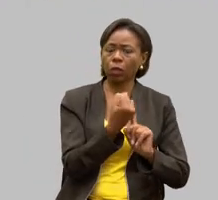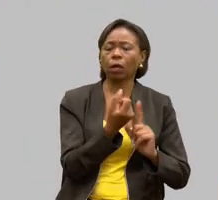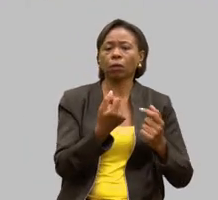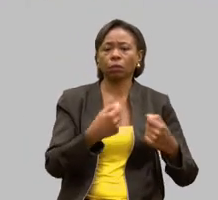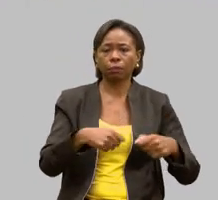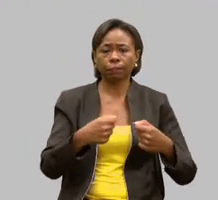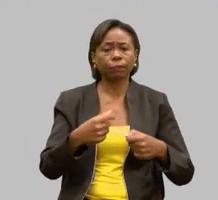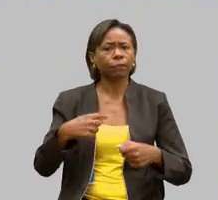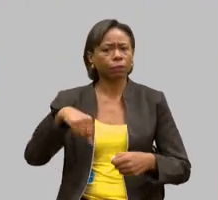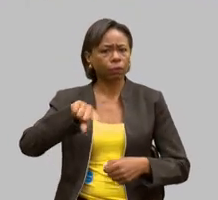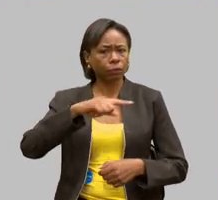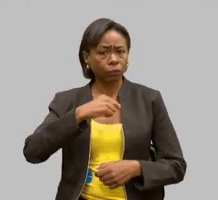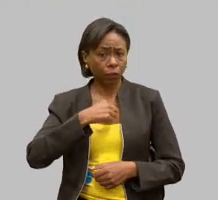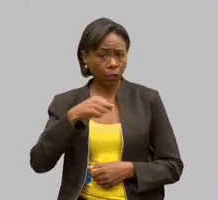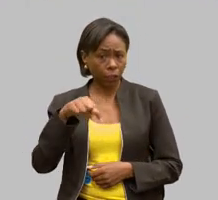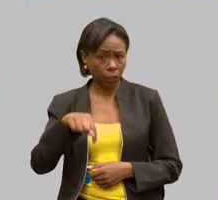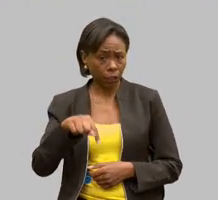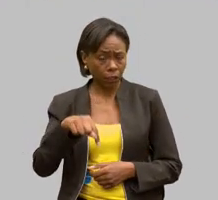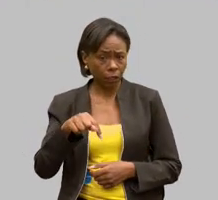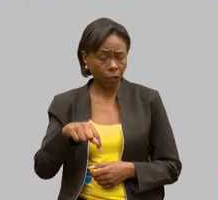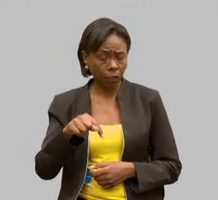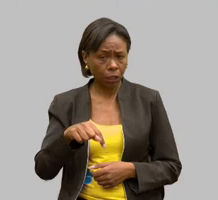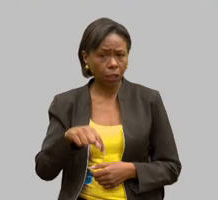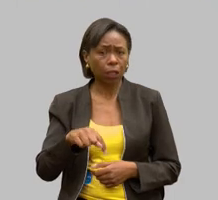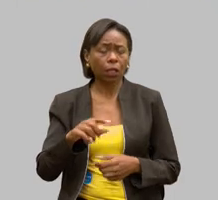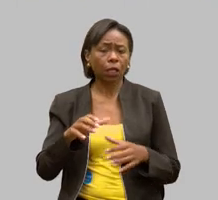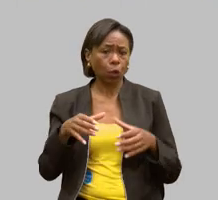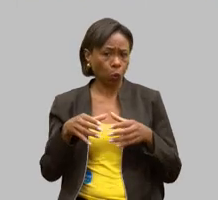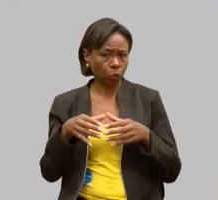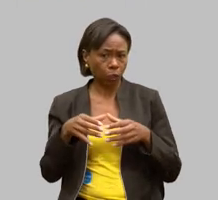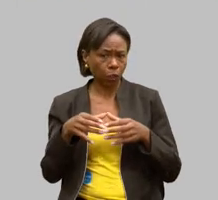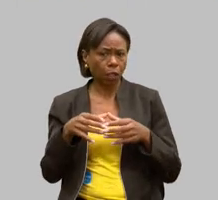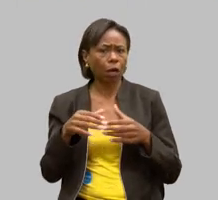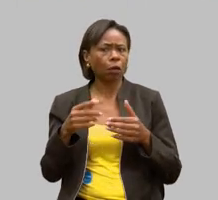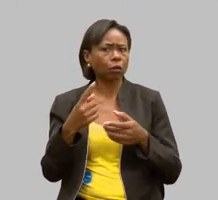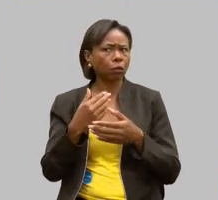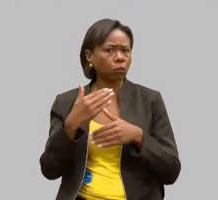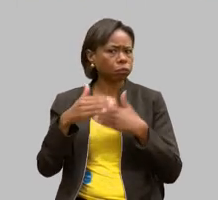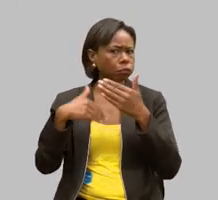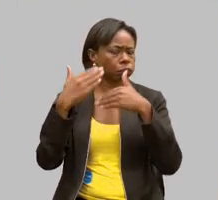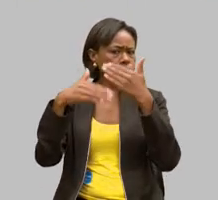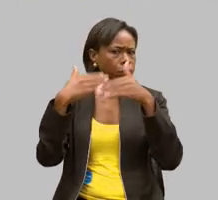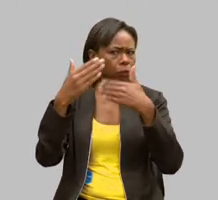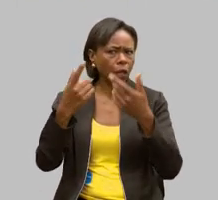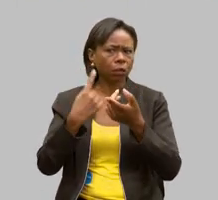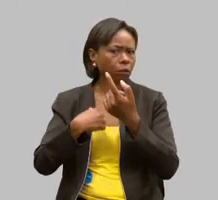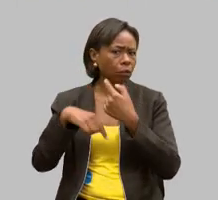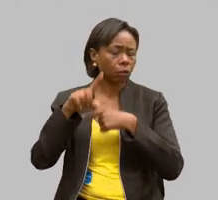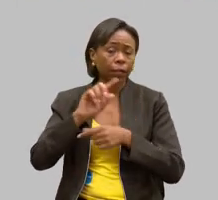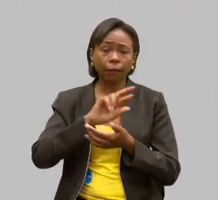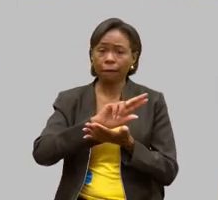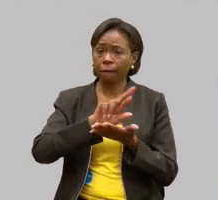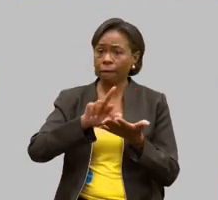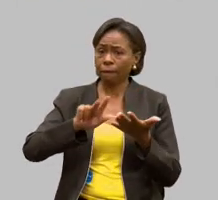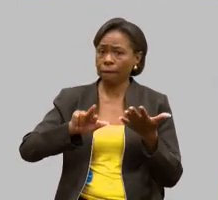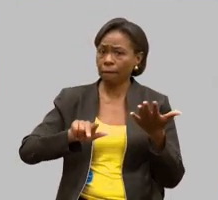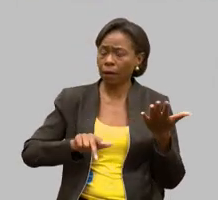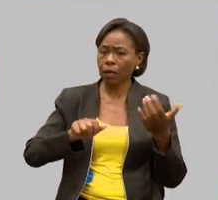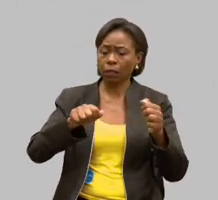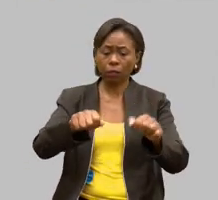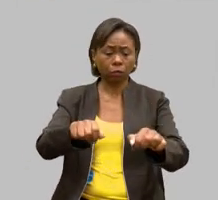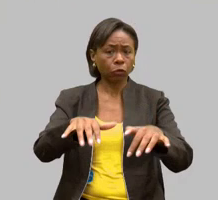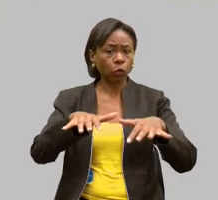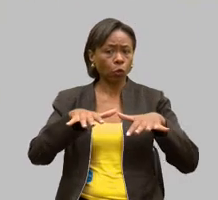avanços aqui na nossa comissão. São várias audiências públicas que têm trazido,